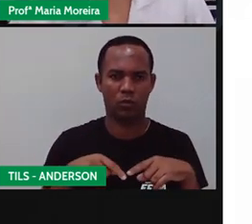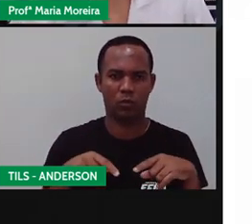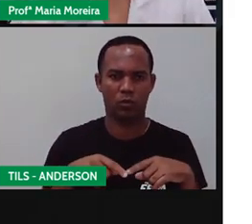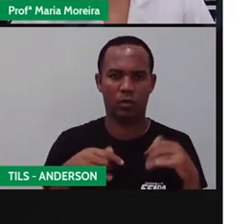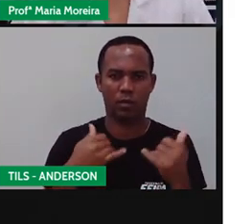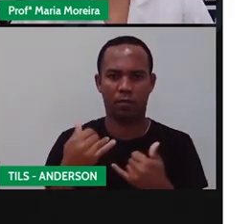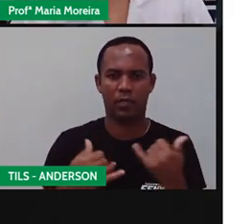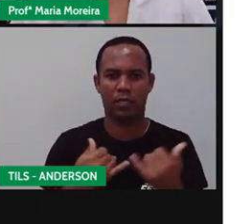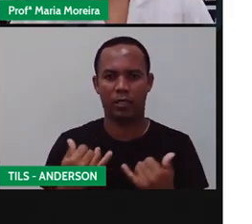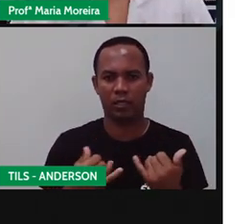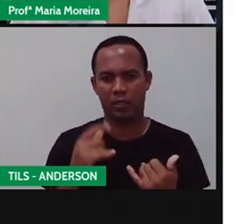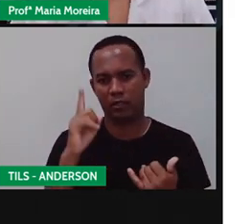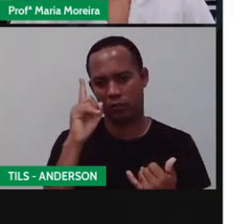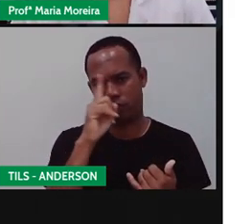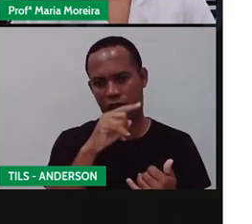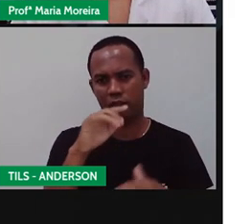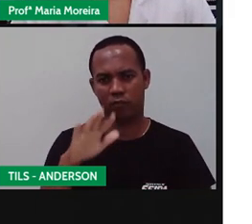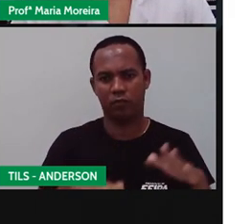quadrado.